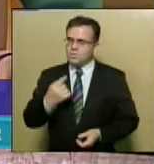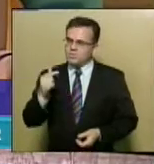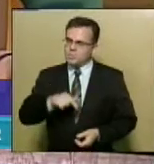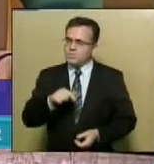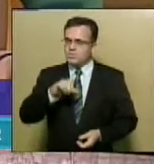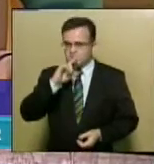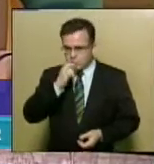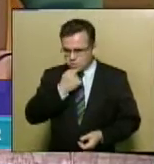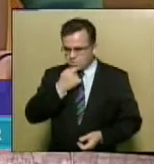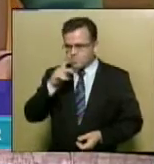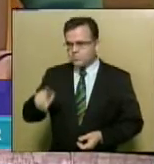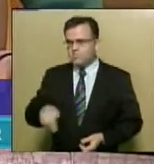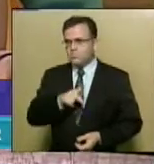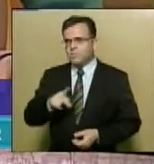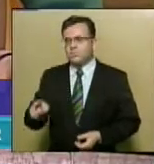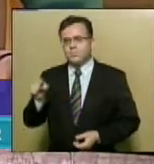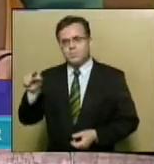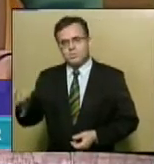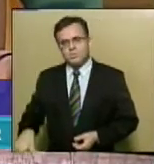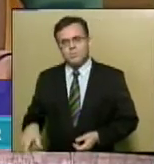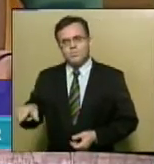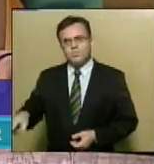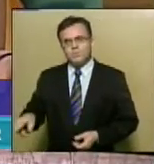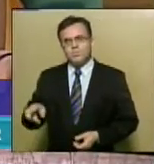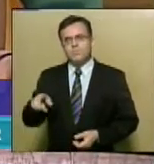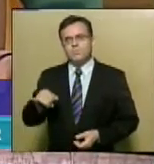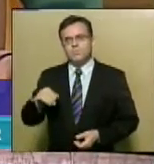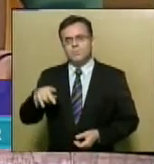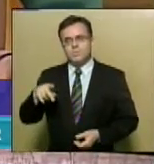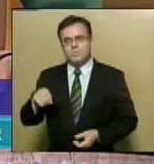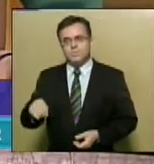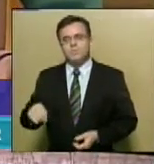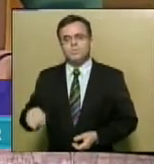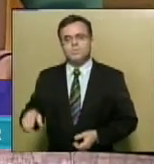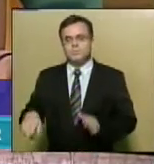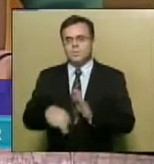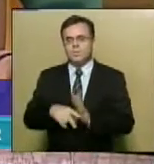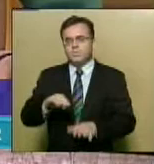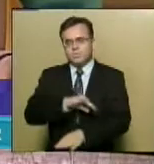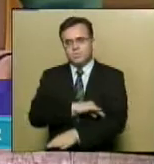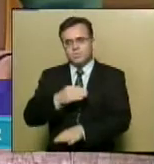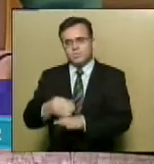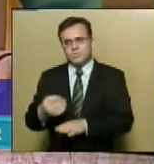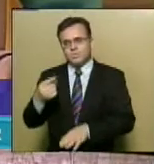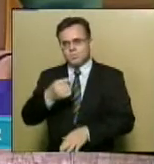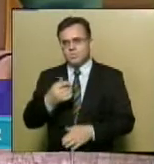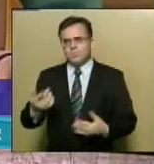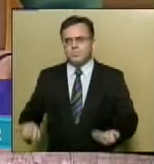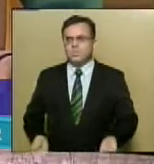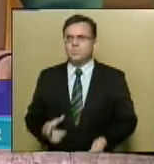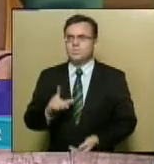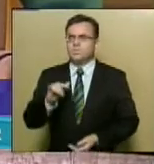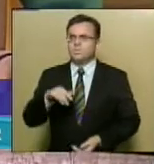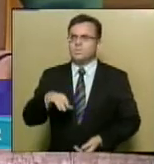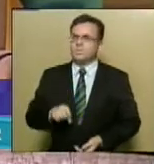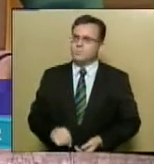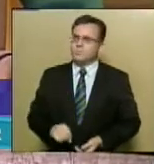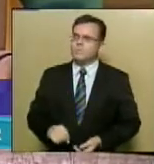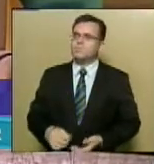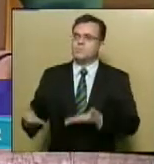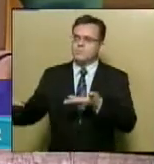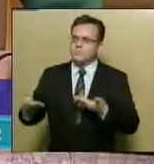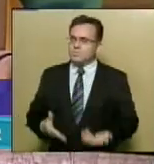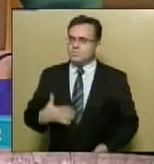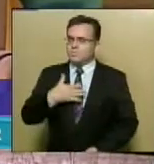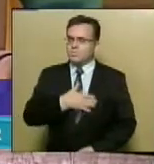Aracaju, D. Mário Rino Sivieri, bispo da Diocese de Propiá. O senhor presidente, deputado Luciano Bispo, convidou para